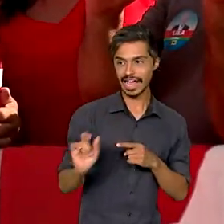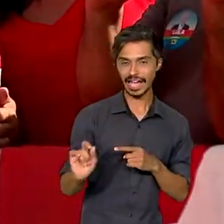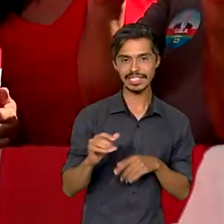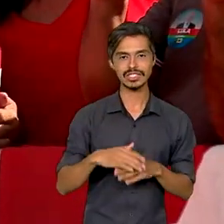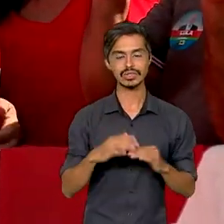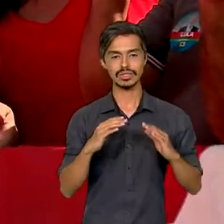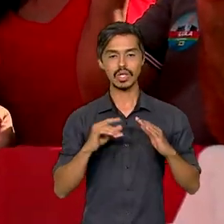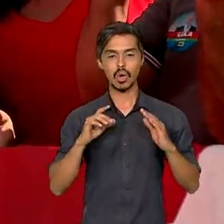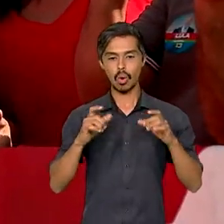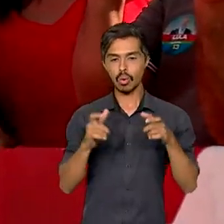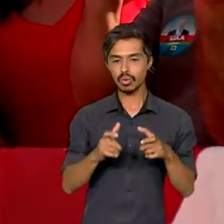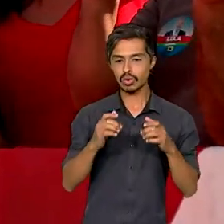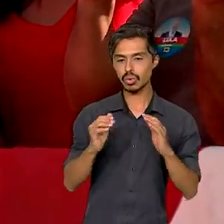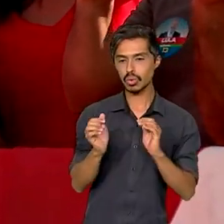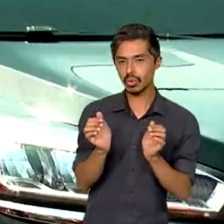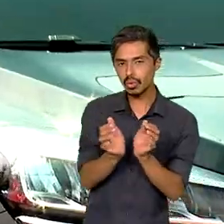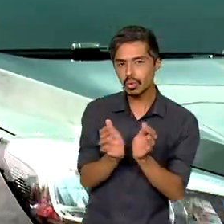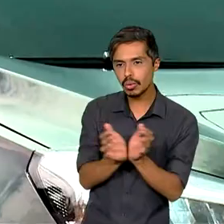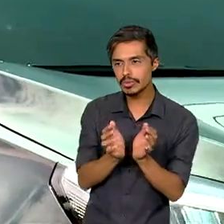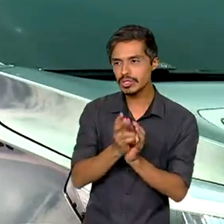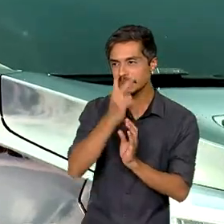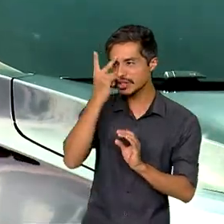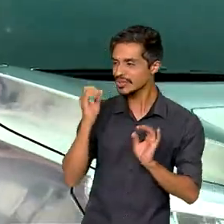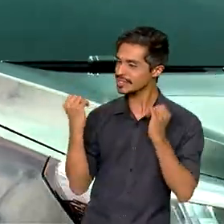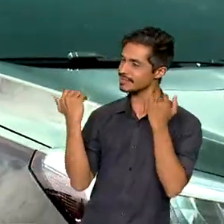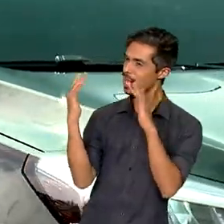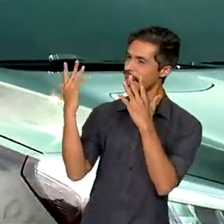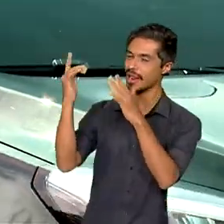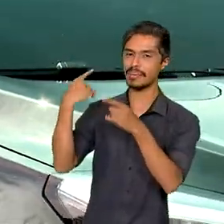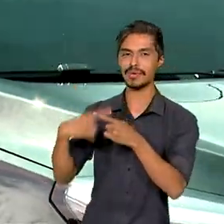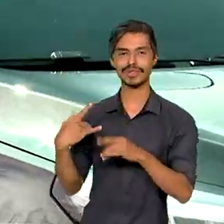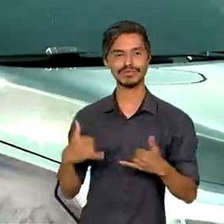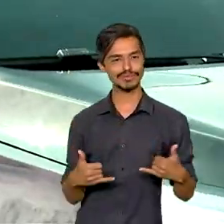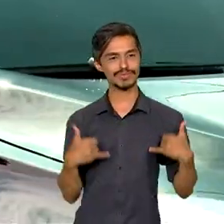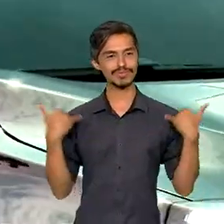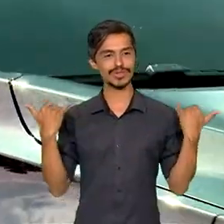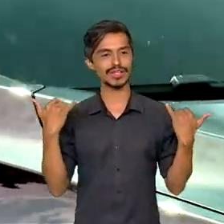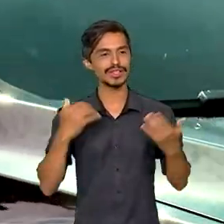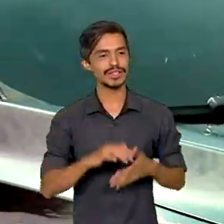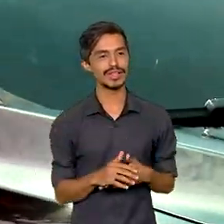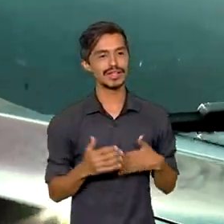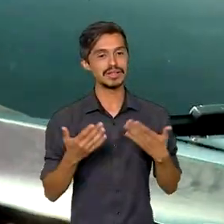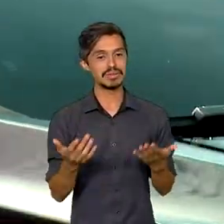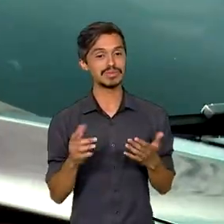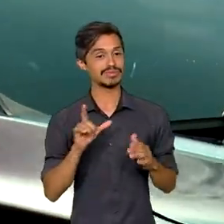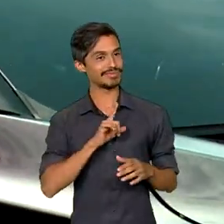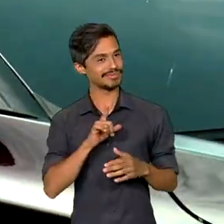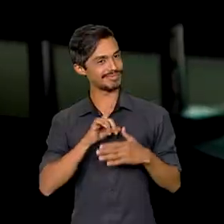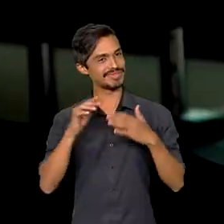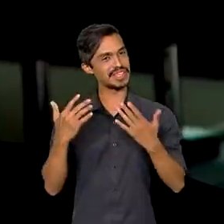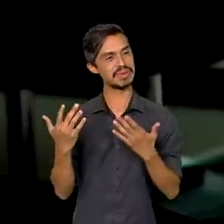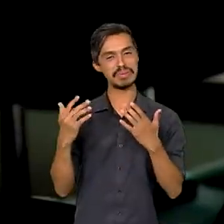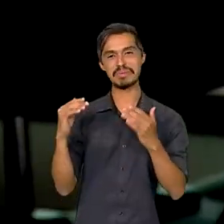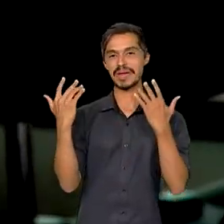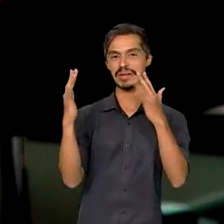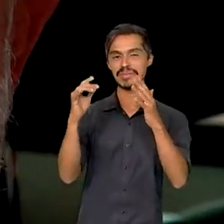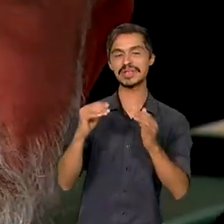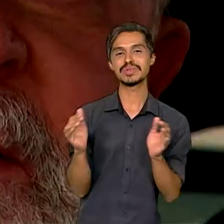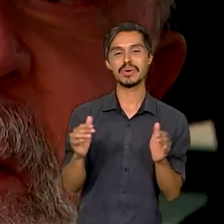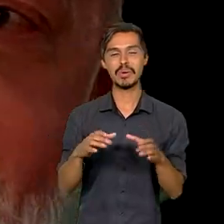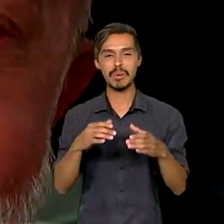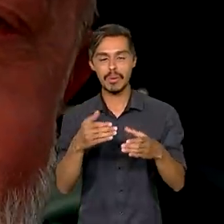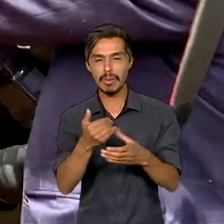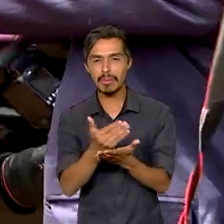grupo de pessoas felicitou o presidente por mais um aniversário. Teve parabéns e um bolo que foi entregue pelo ministro da